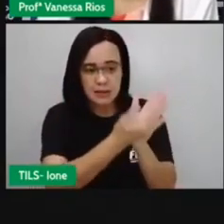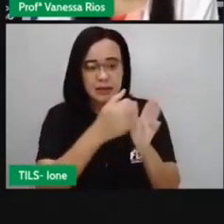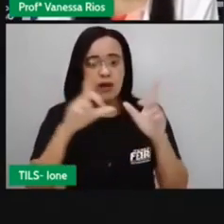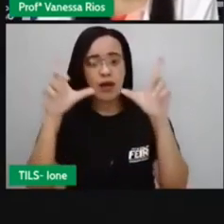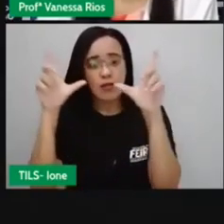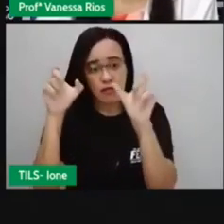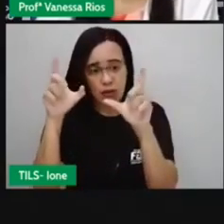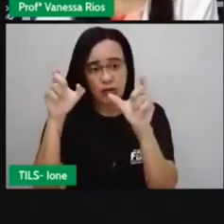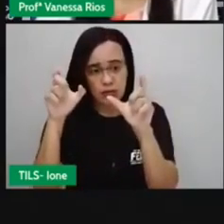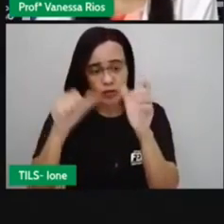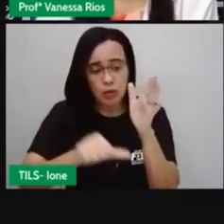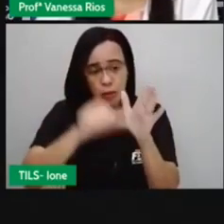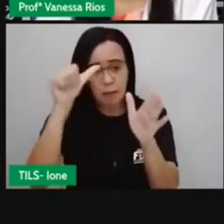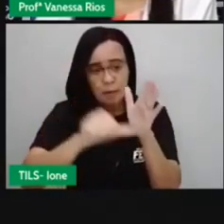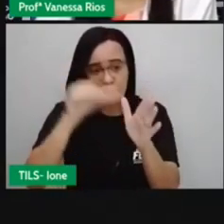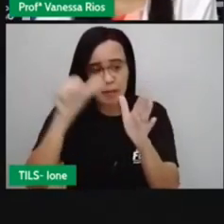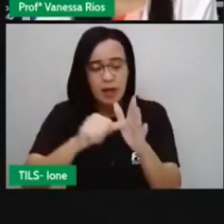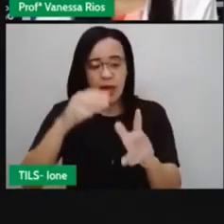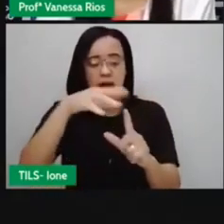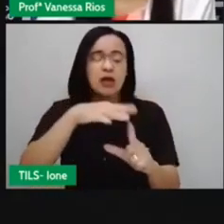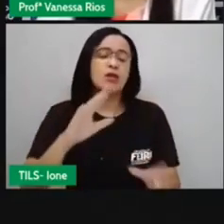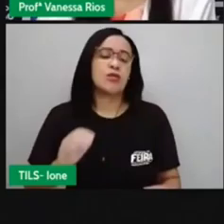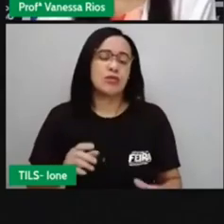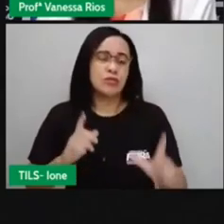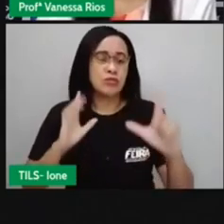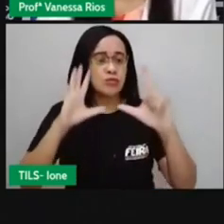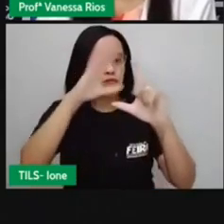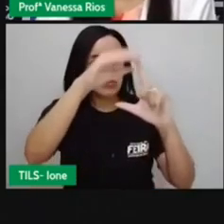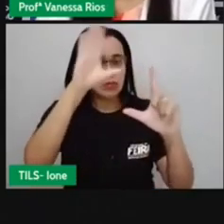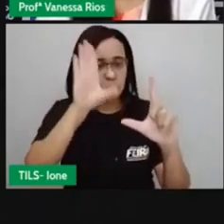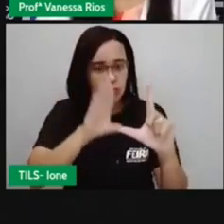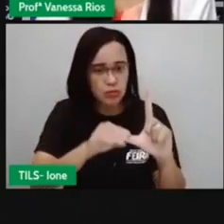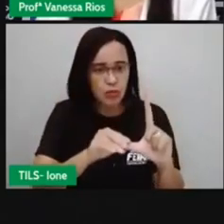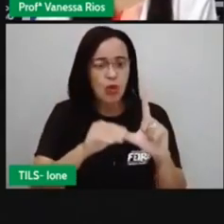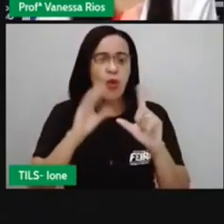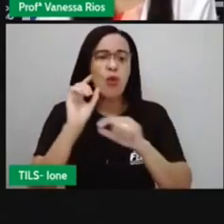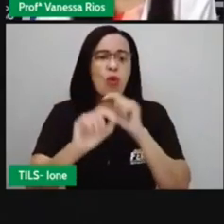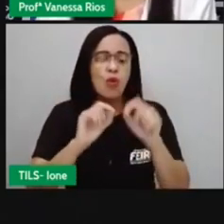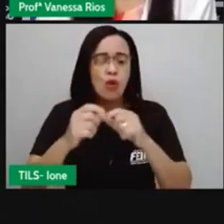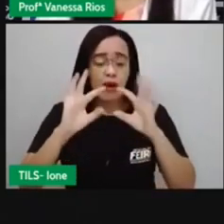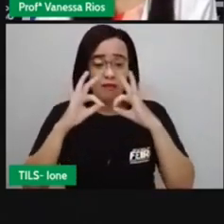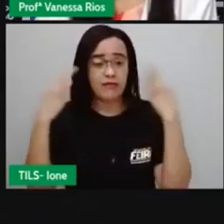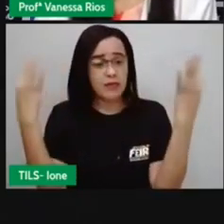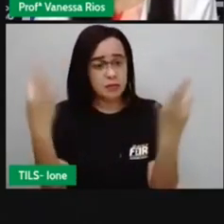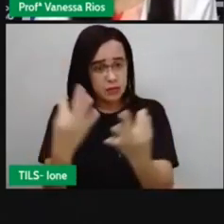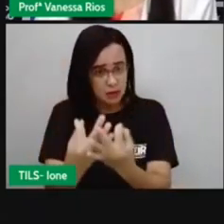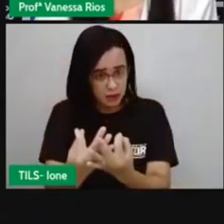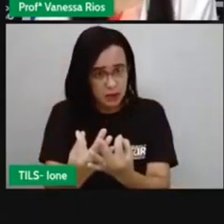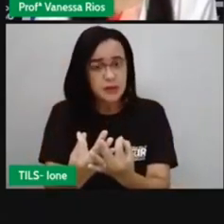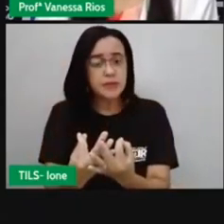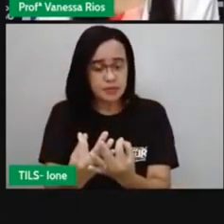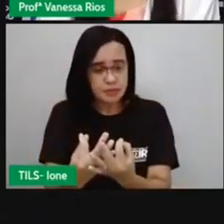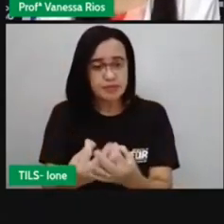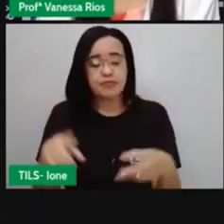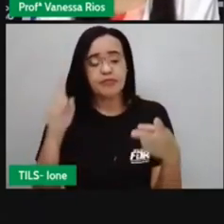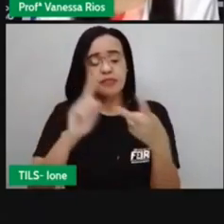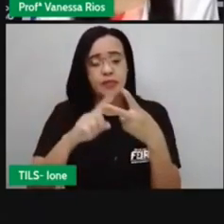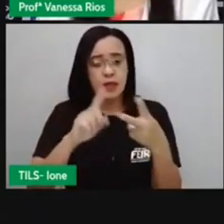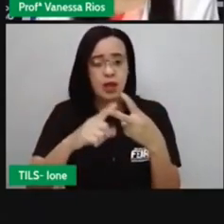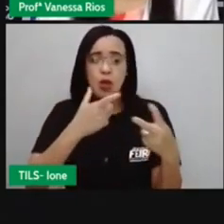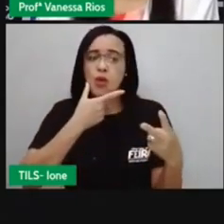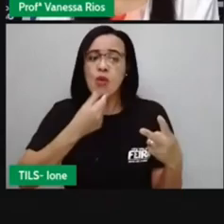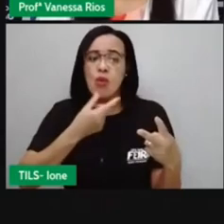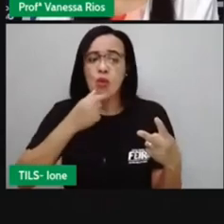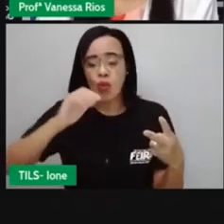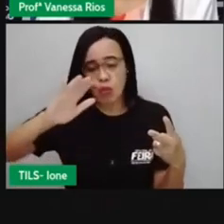Então, teve o primeiro cartun lá da família, né? Dialogando através do celular. O outro cartun, o menino. Esse